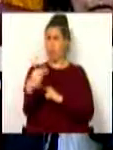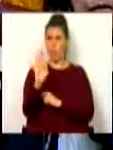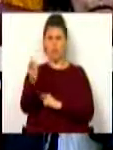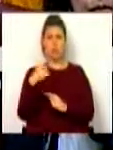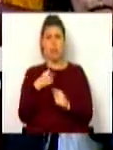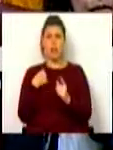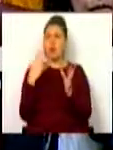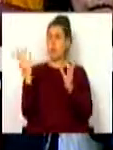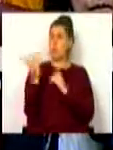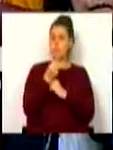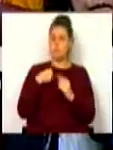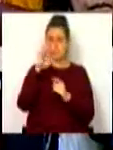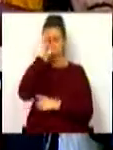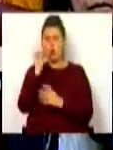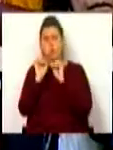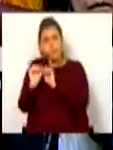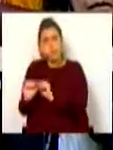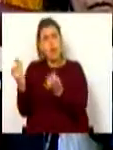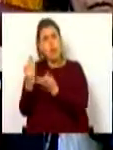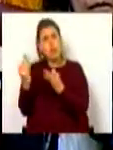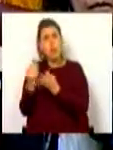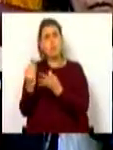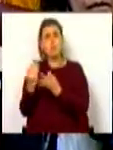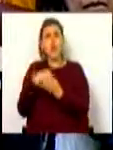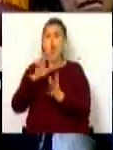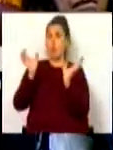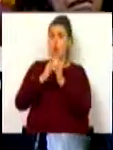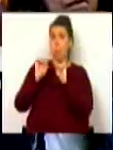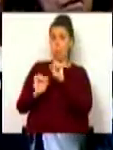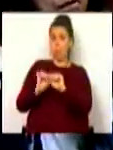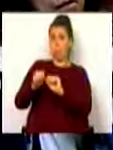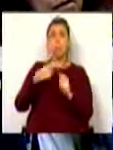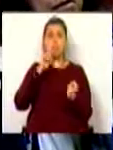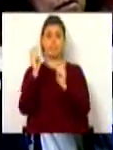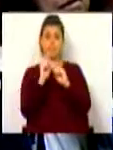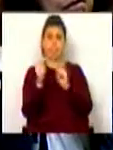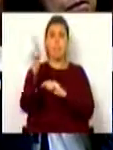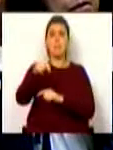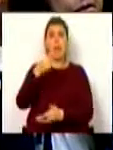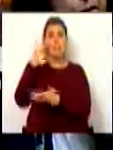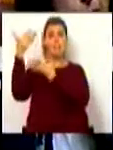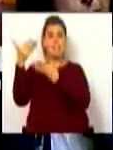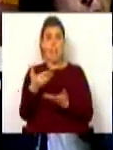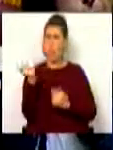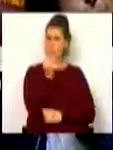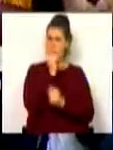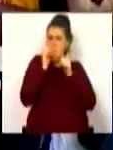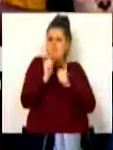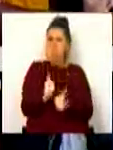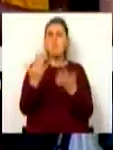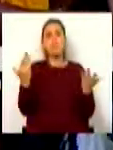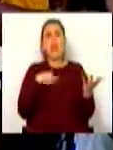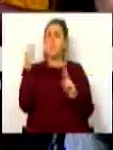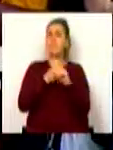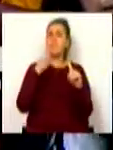na Associação de de Estado, o Ordem Antigratório e a Associação da Natureza, ter estado na Comissão própria a discuti-lo e a apresentá-lo. Define muito bem quais são